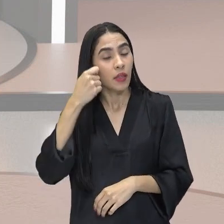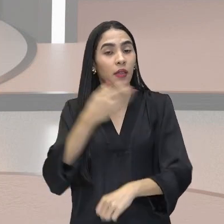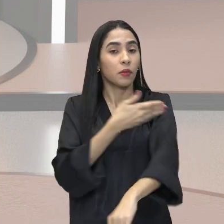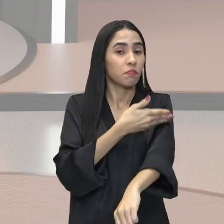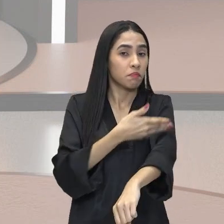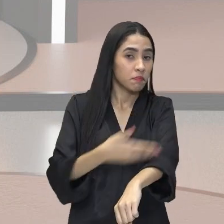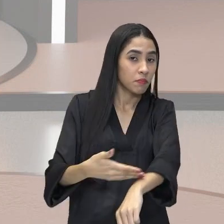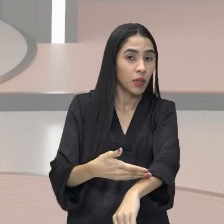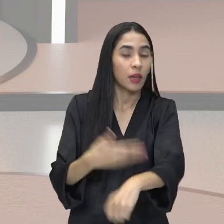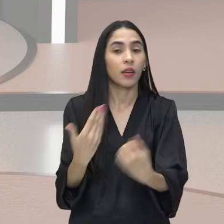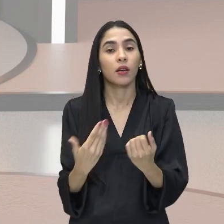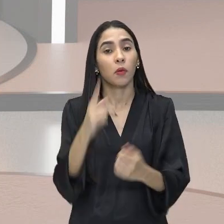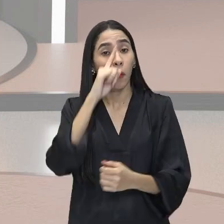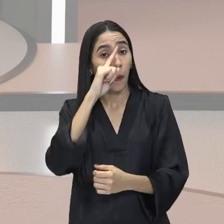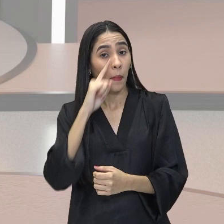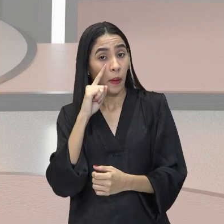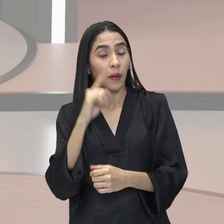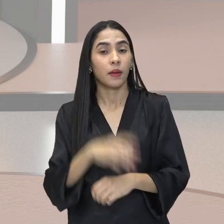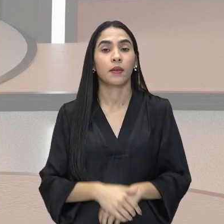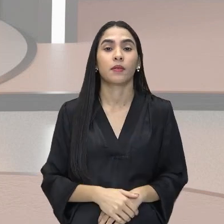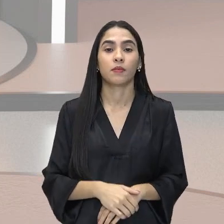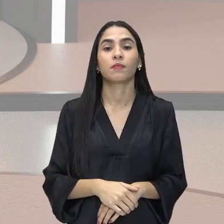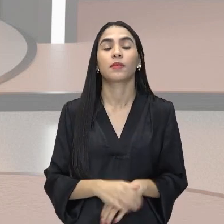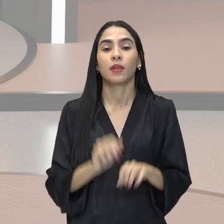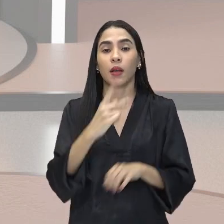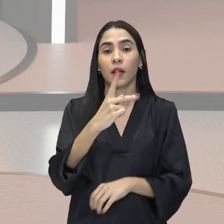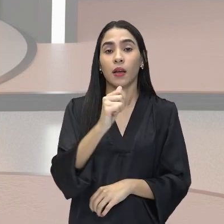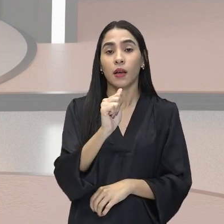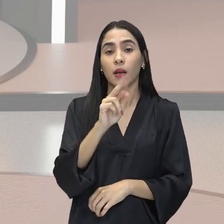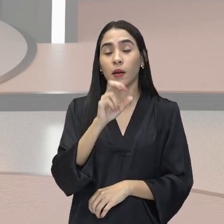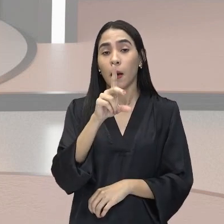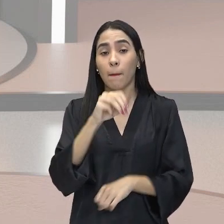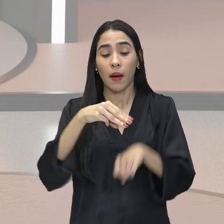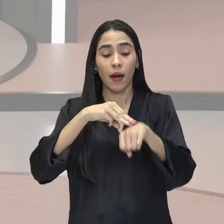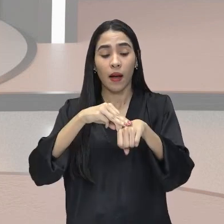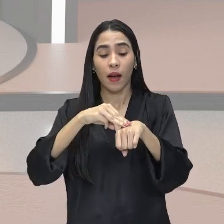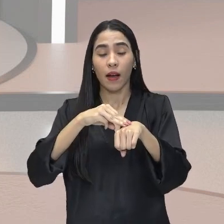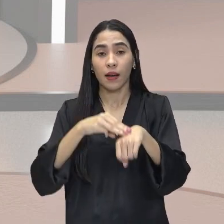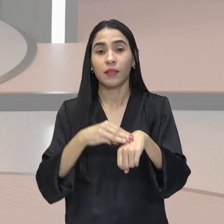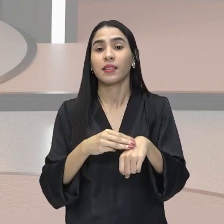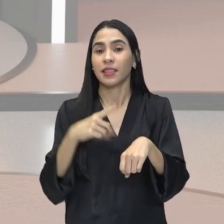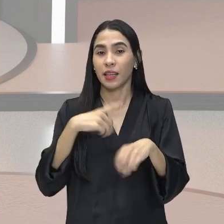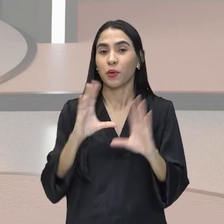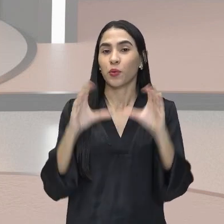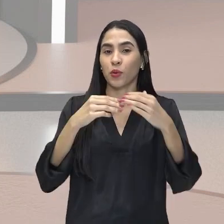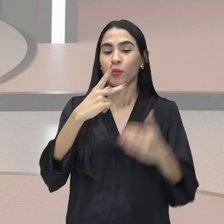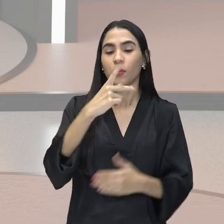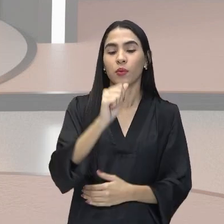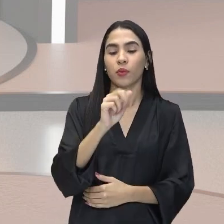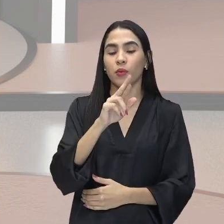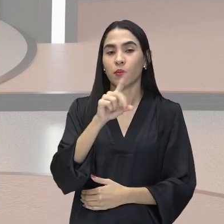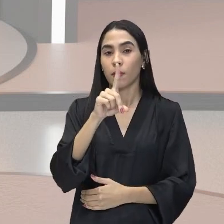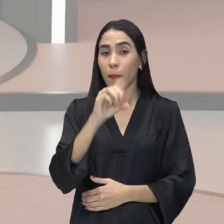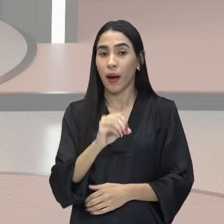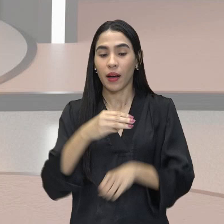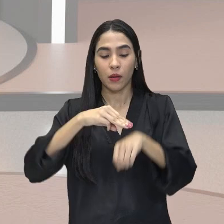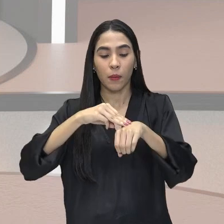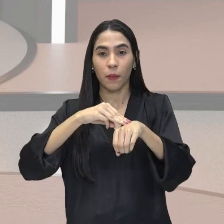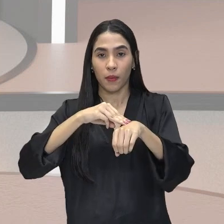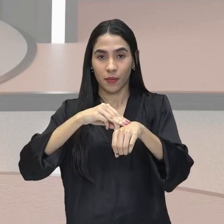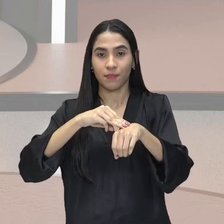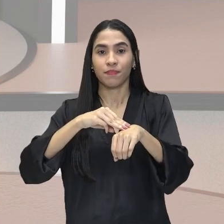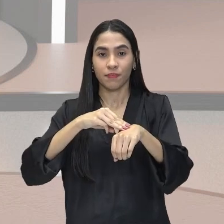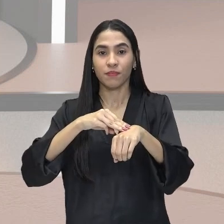o branco, o amarelo, o pardo. No Brasil, nós temos aí essa categorização das pessoas de cor